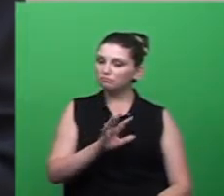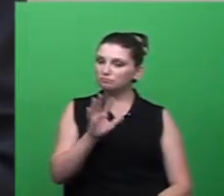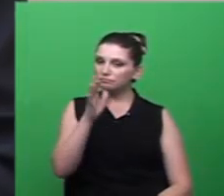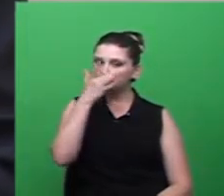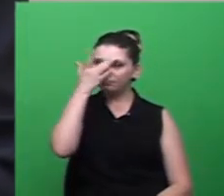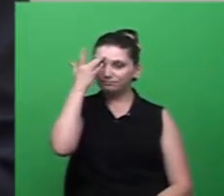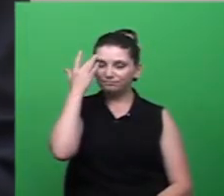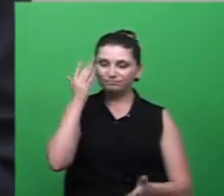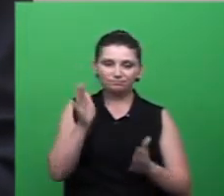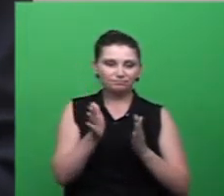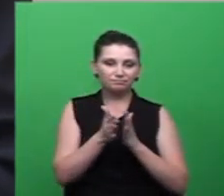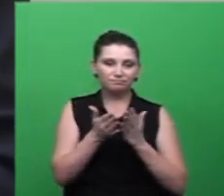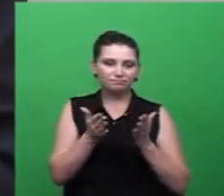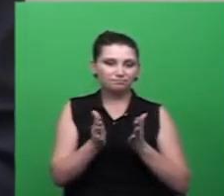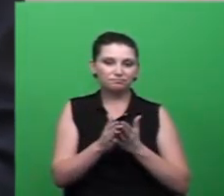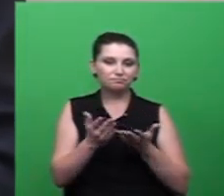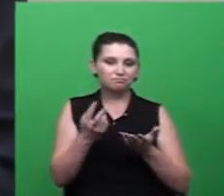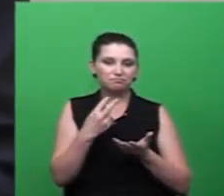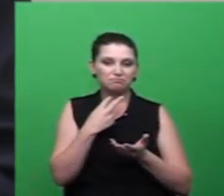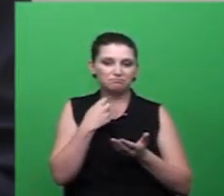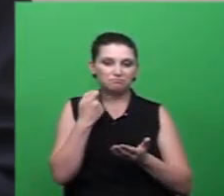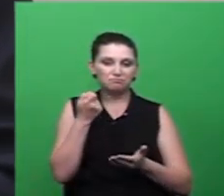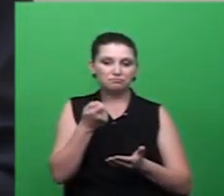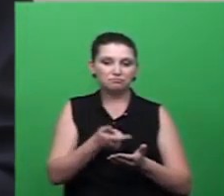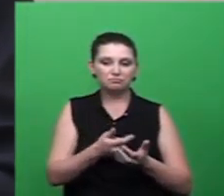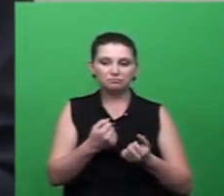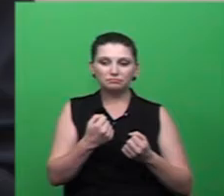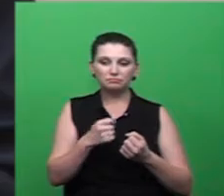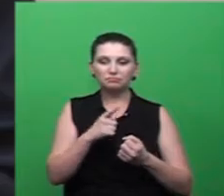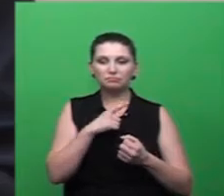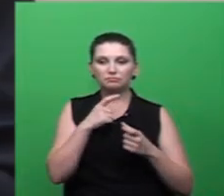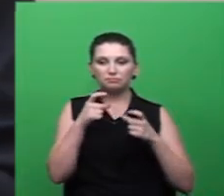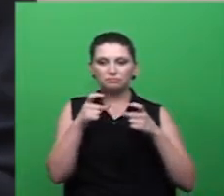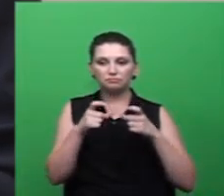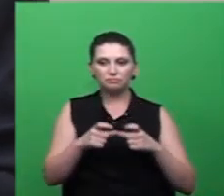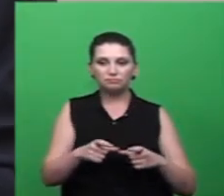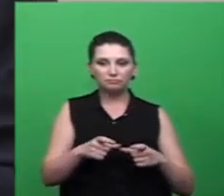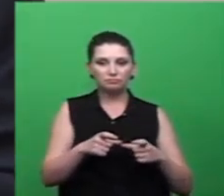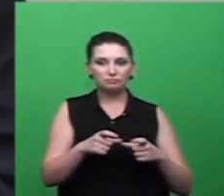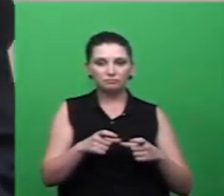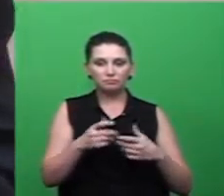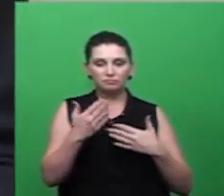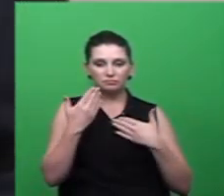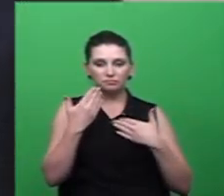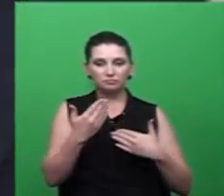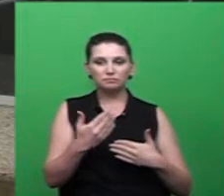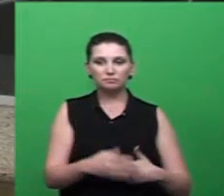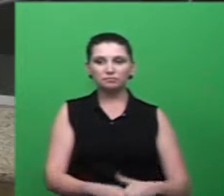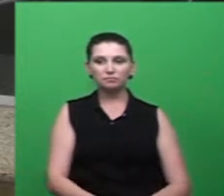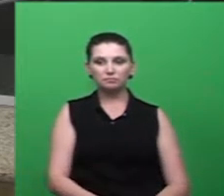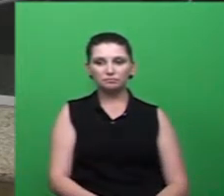precisamos definir um local urgente para que se possa colocar obrigado senhor presidente